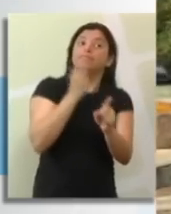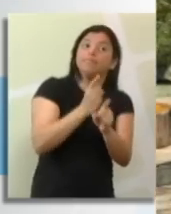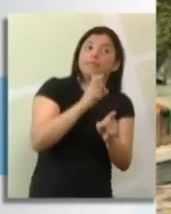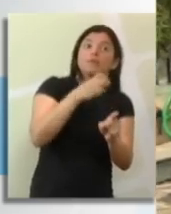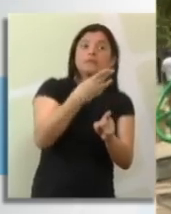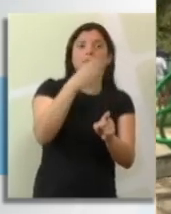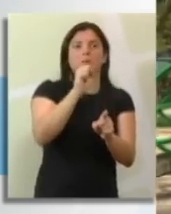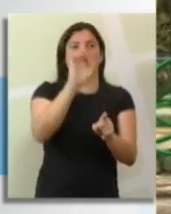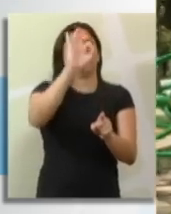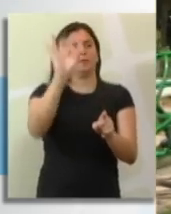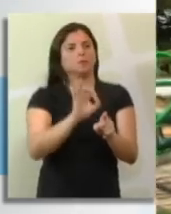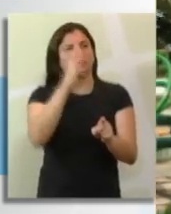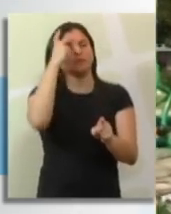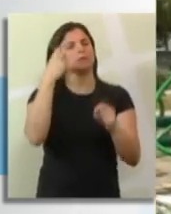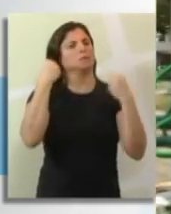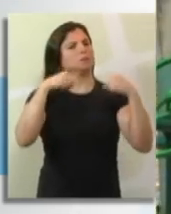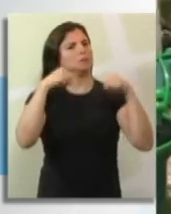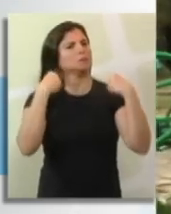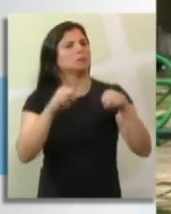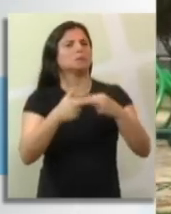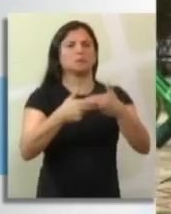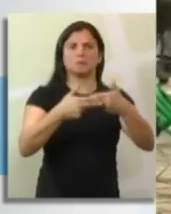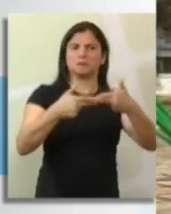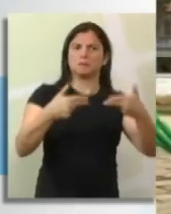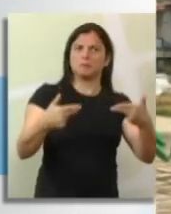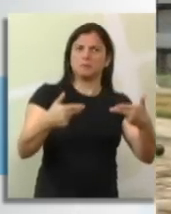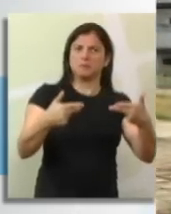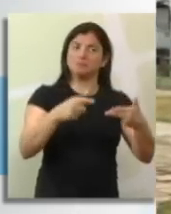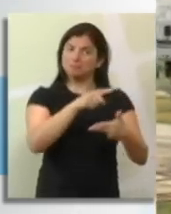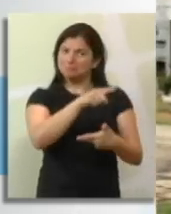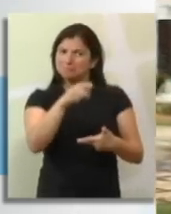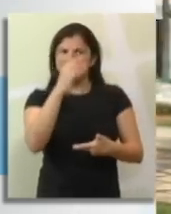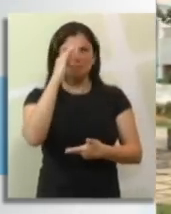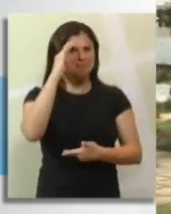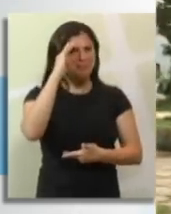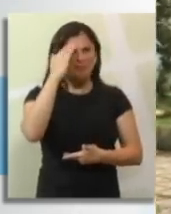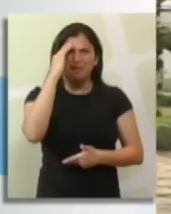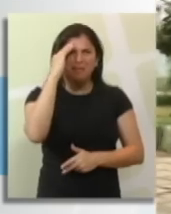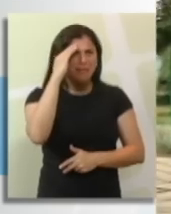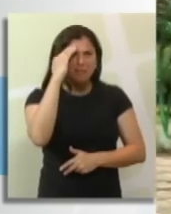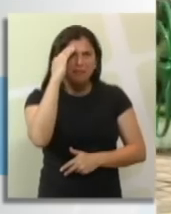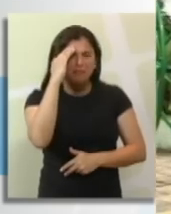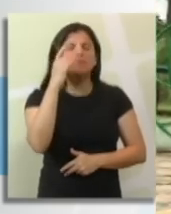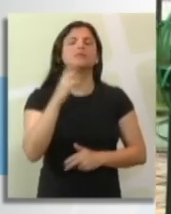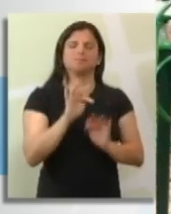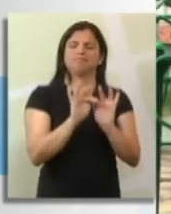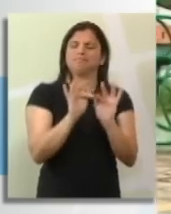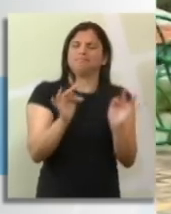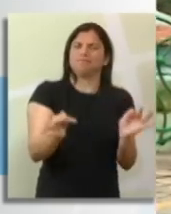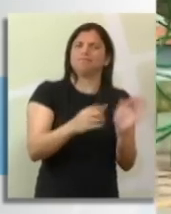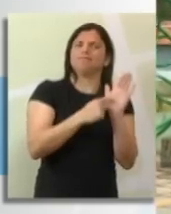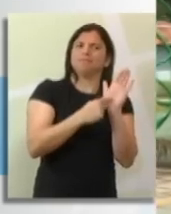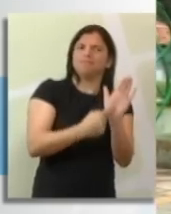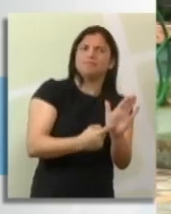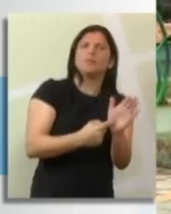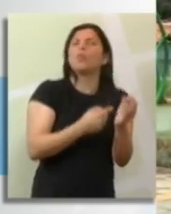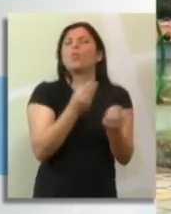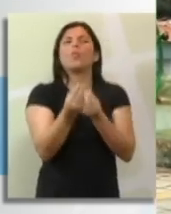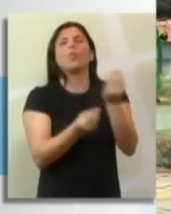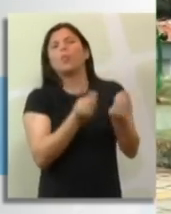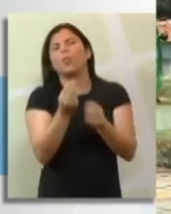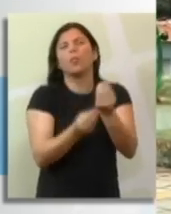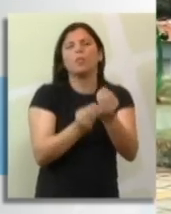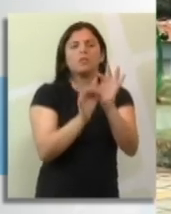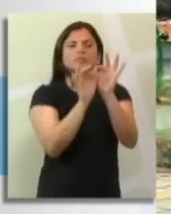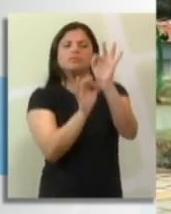Pois é. O que foi? Não entendeu o que eu disse? Bom, tem uma forma bem simples e prática de mostrar todos esses dados para